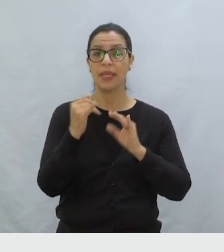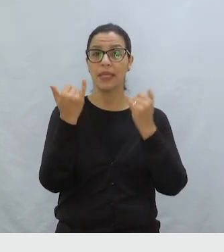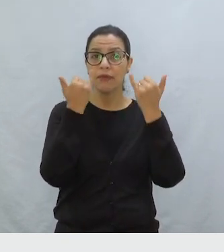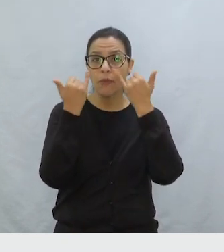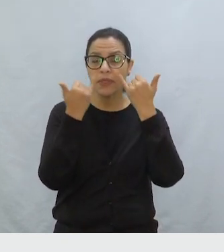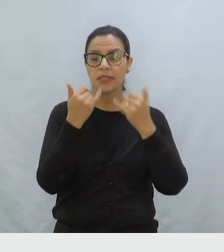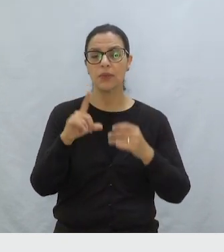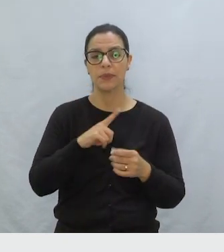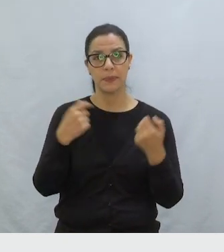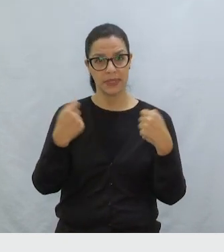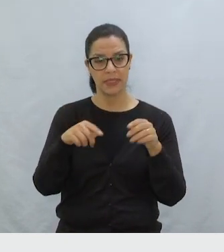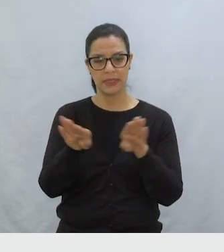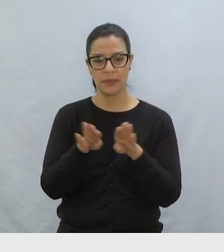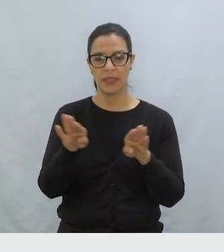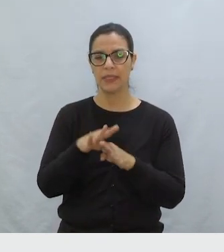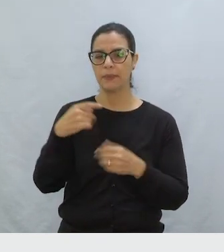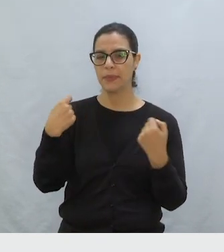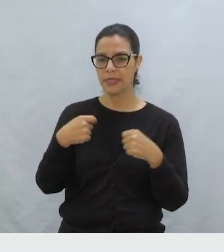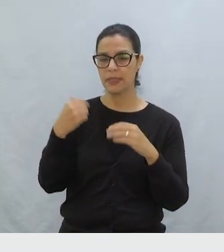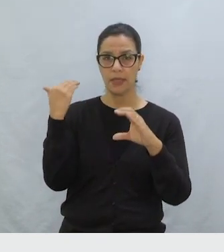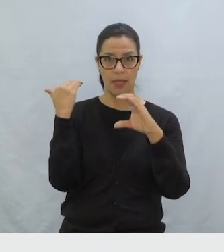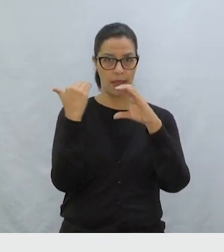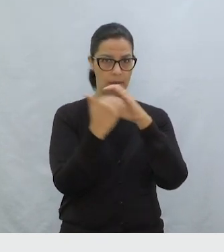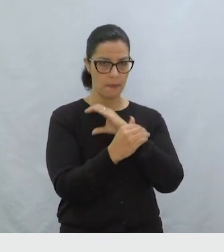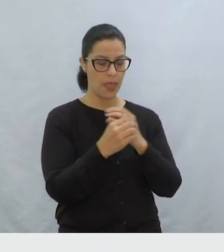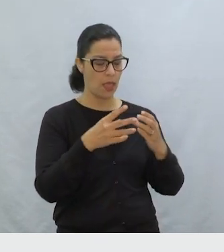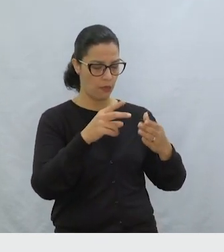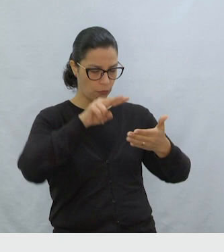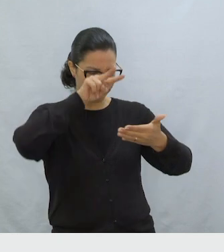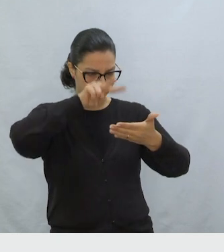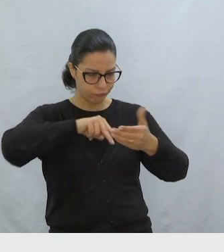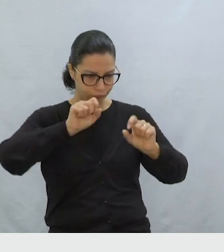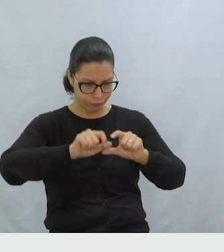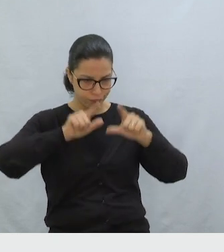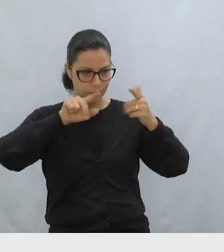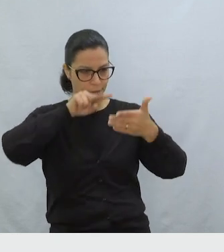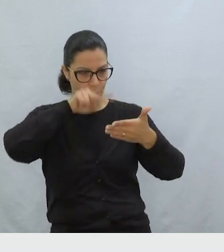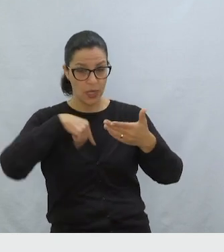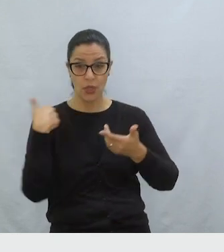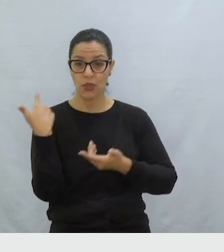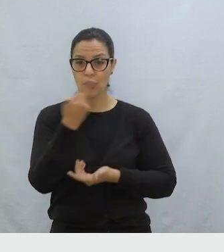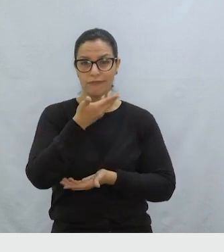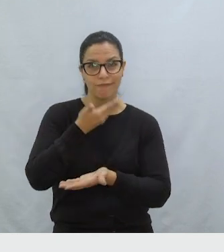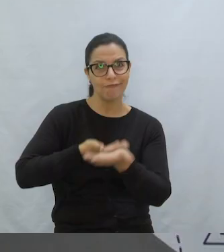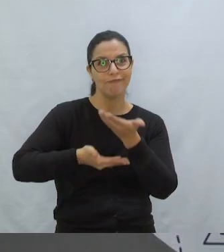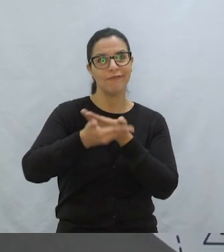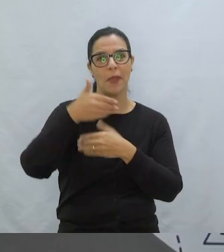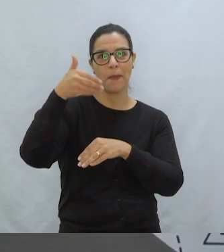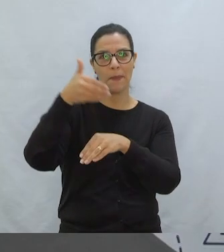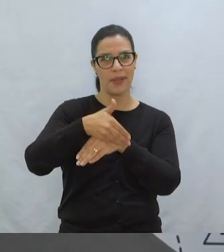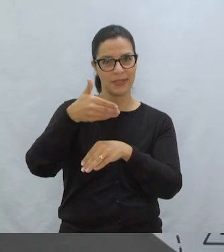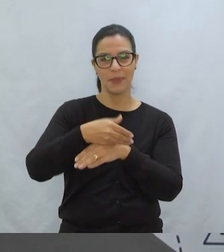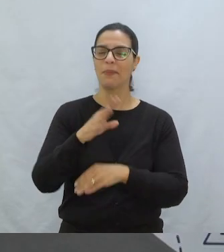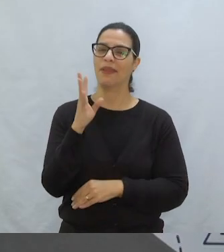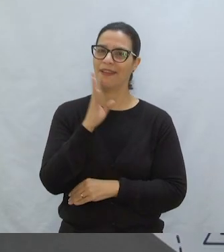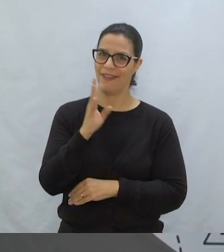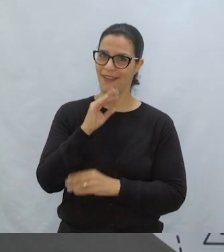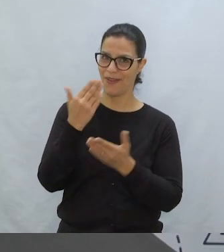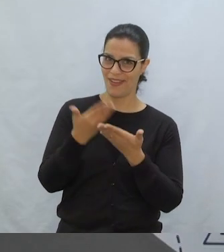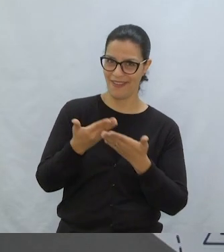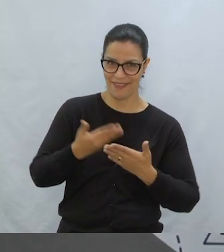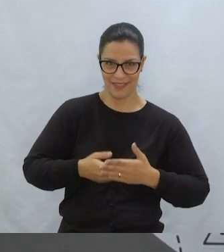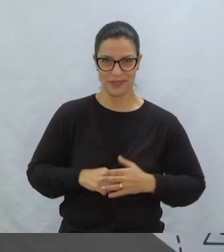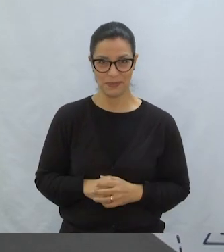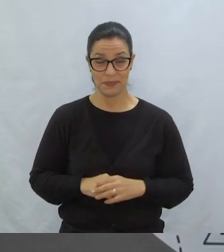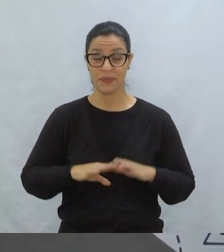todos os dados ali Então, você vai mandar este e-mail Eu vou receber E a gente vai poder fazer Uma participação